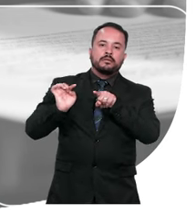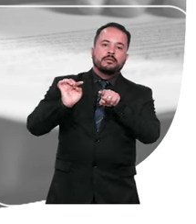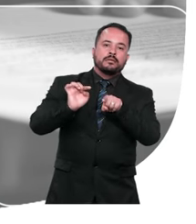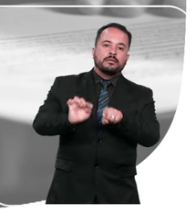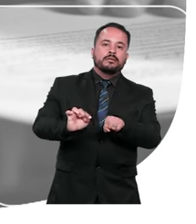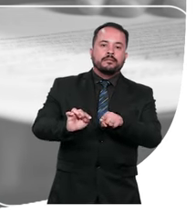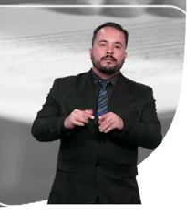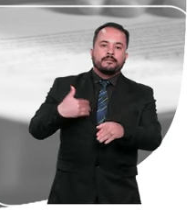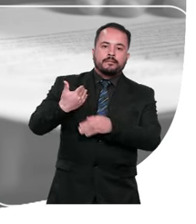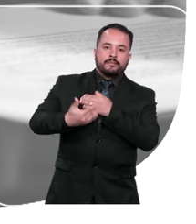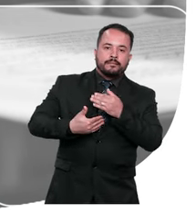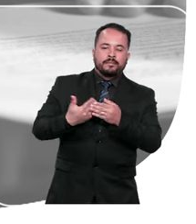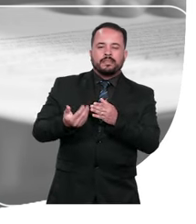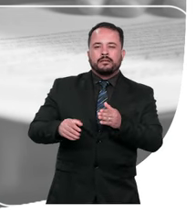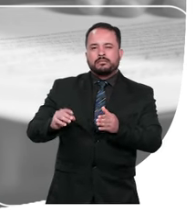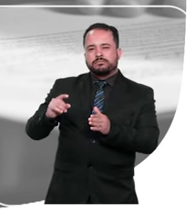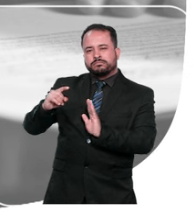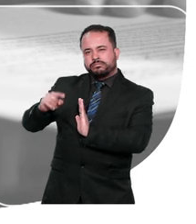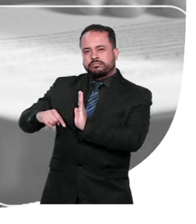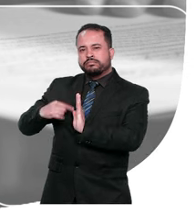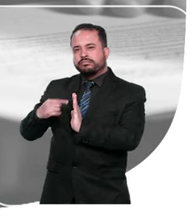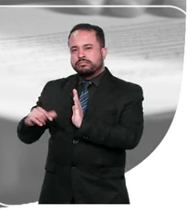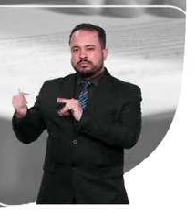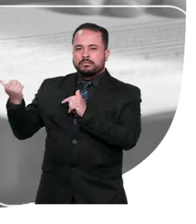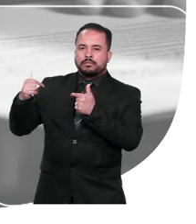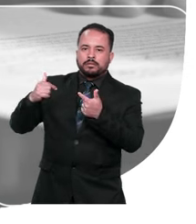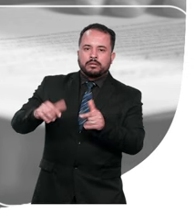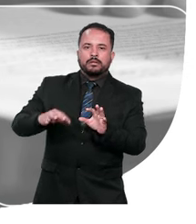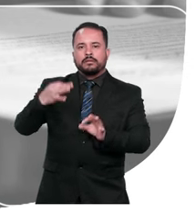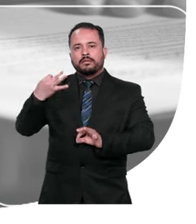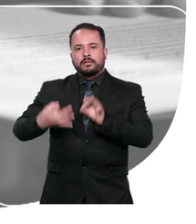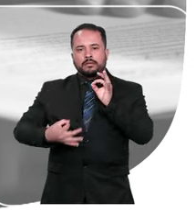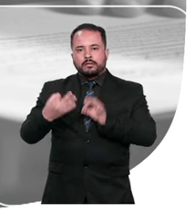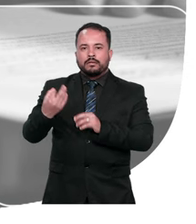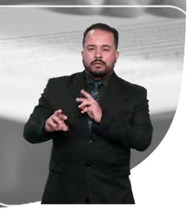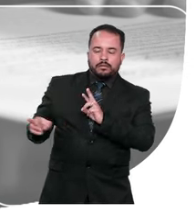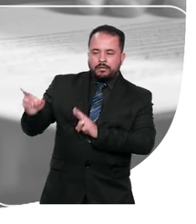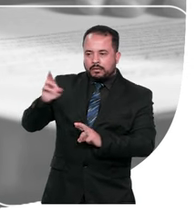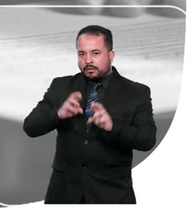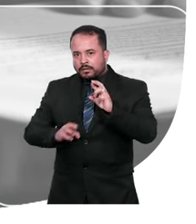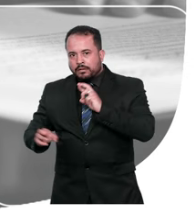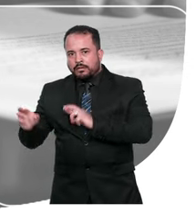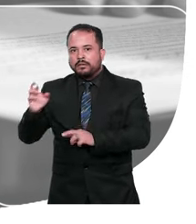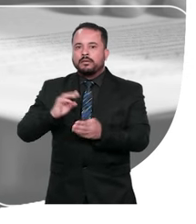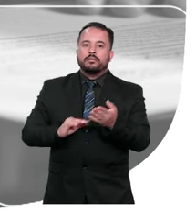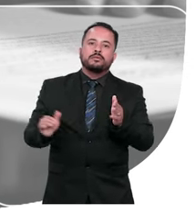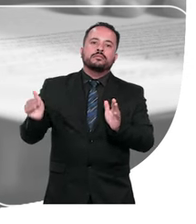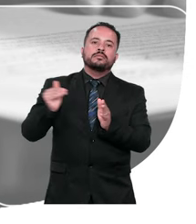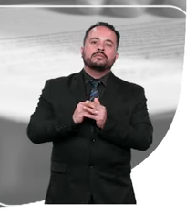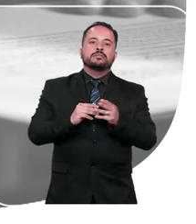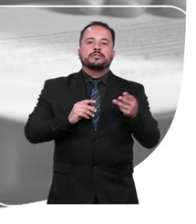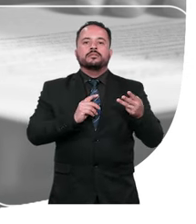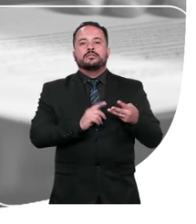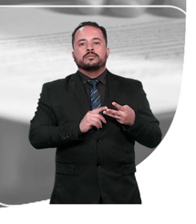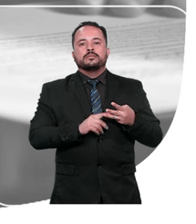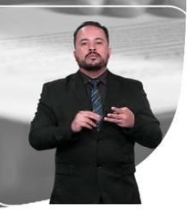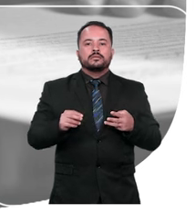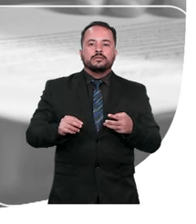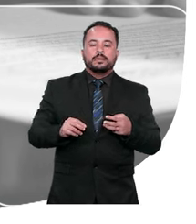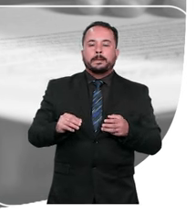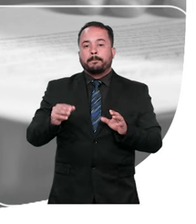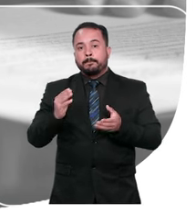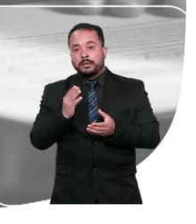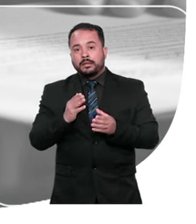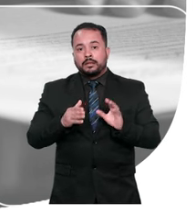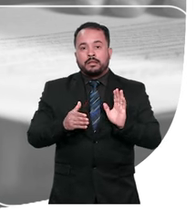simultaneamente ou poderá suspender a petição de herança até o julgamento da investigatória. E, por último, propor